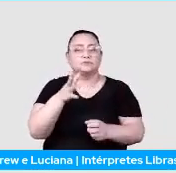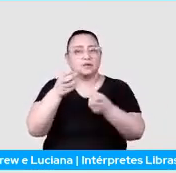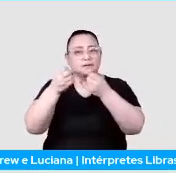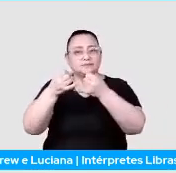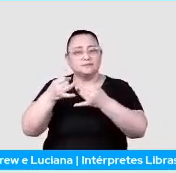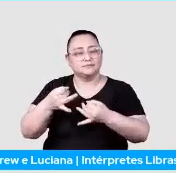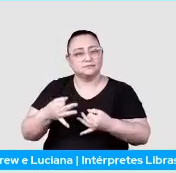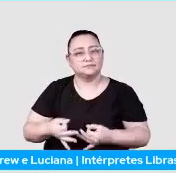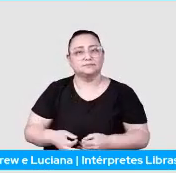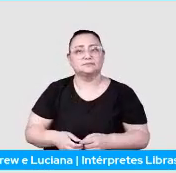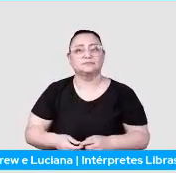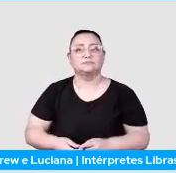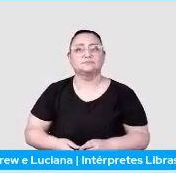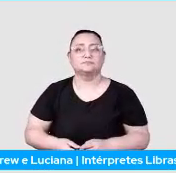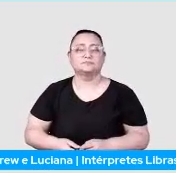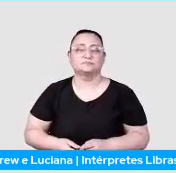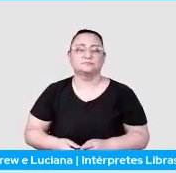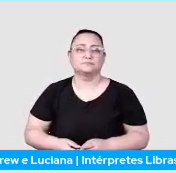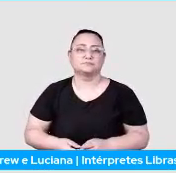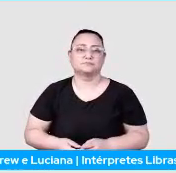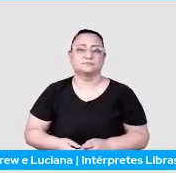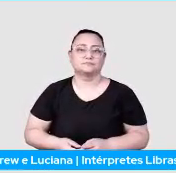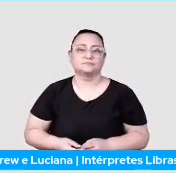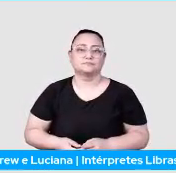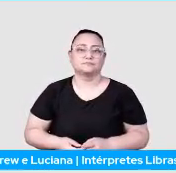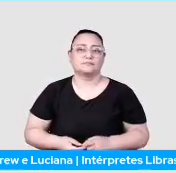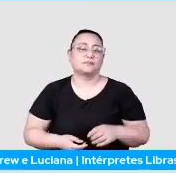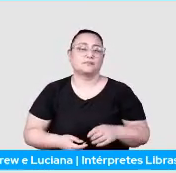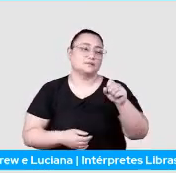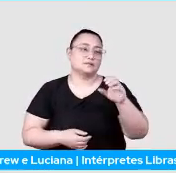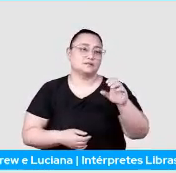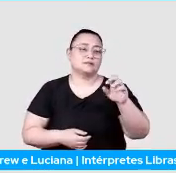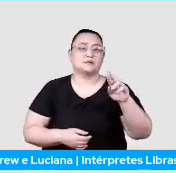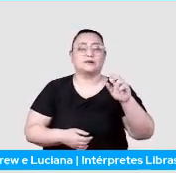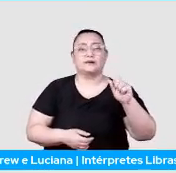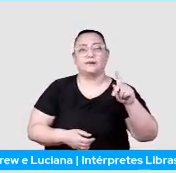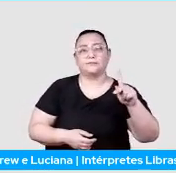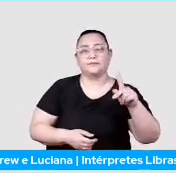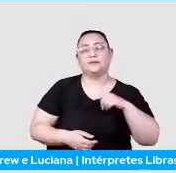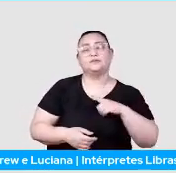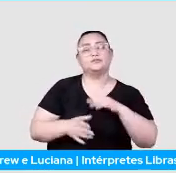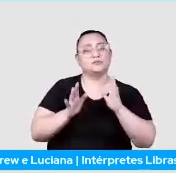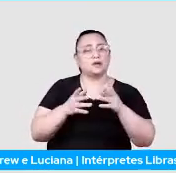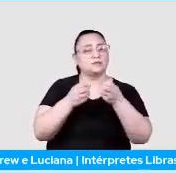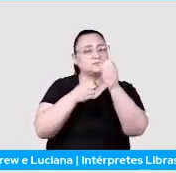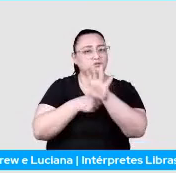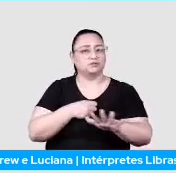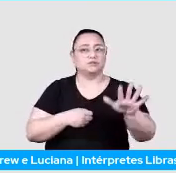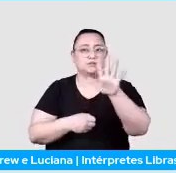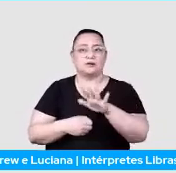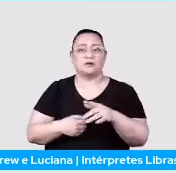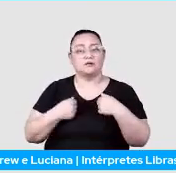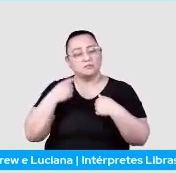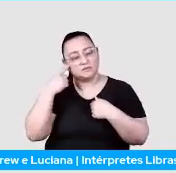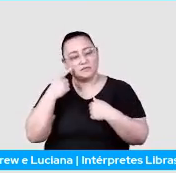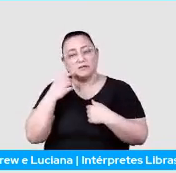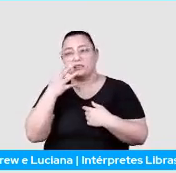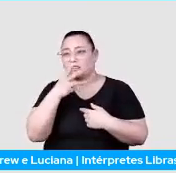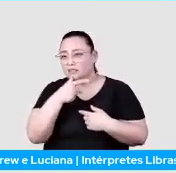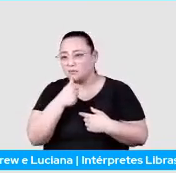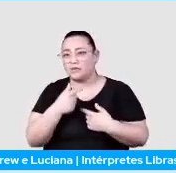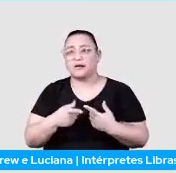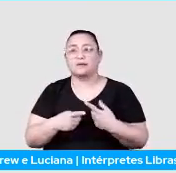Scrap e dei uma página da geral de como é isso. Eu pensei que ia demorar mais tempo, mas posso até rápido.